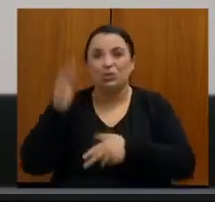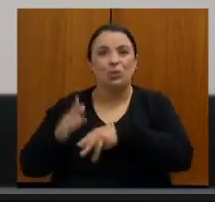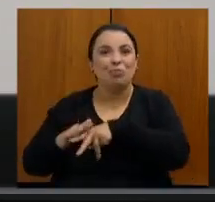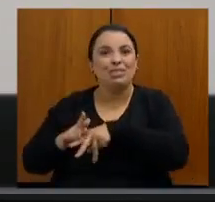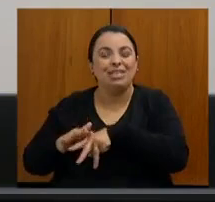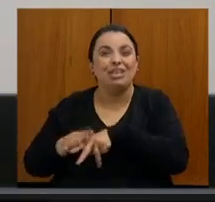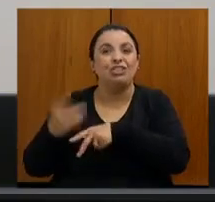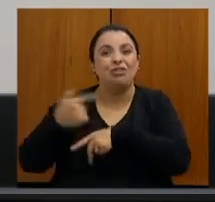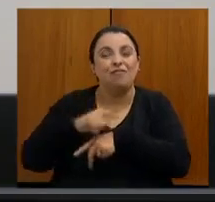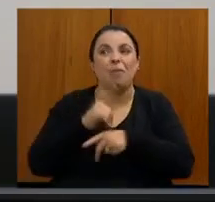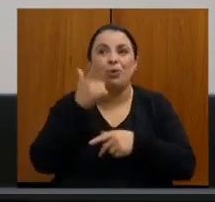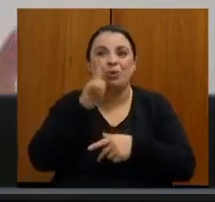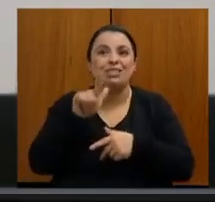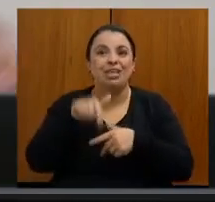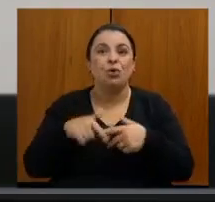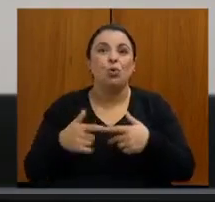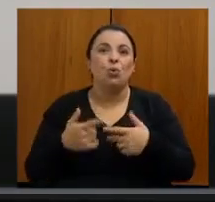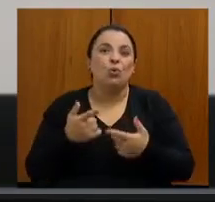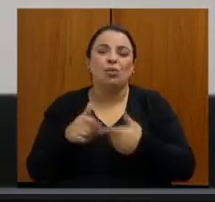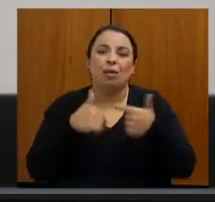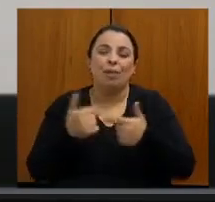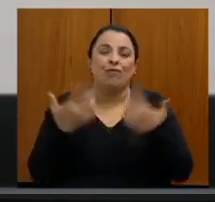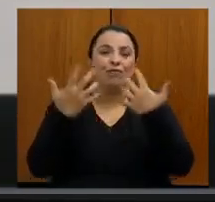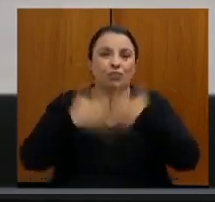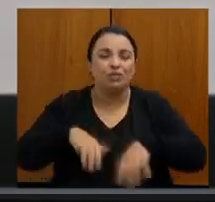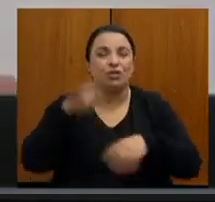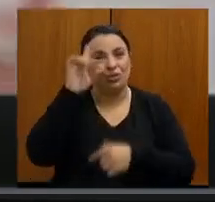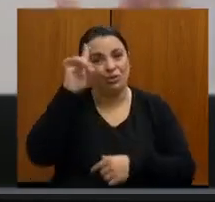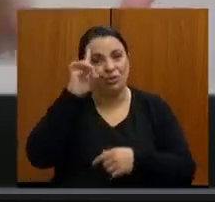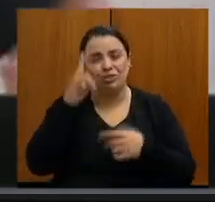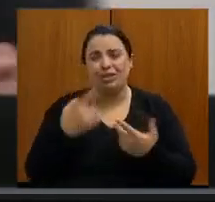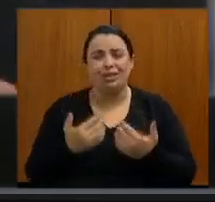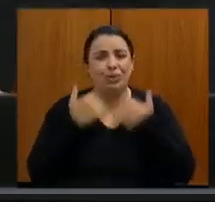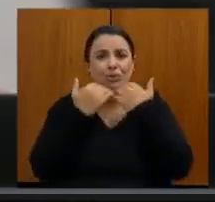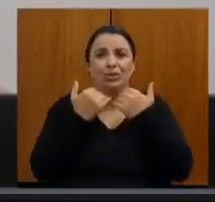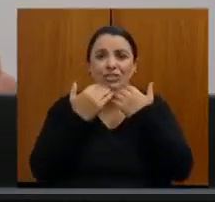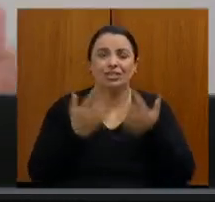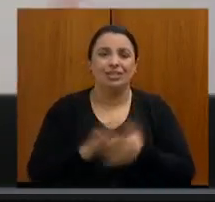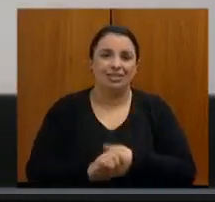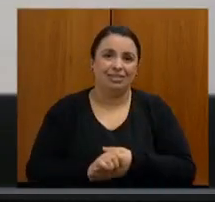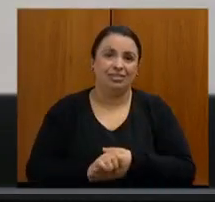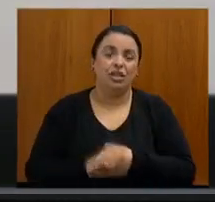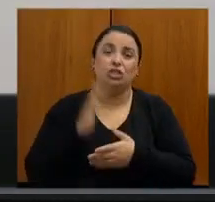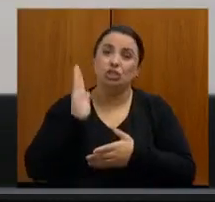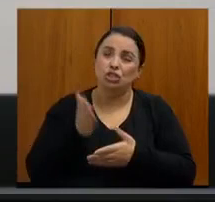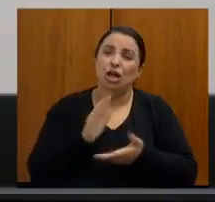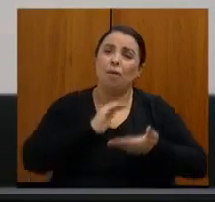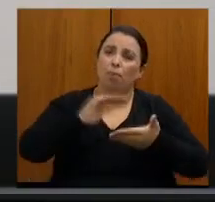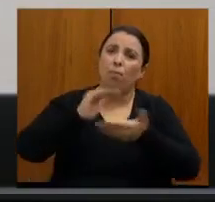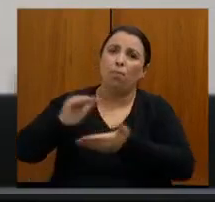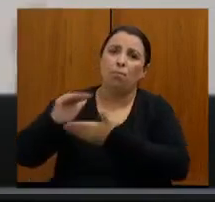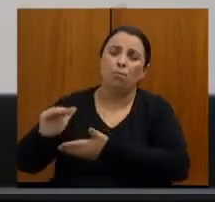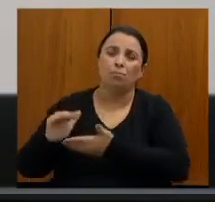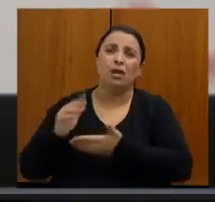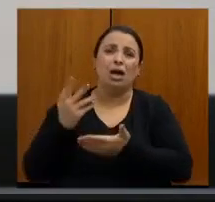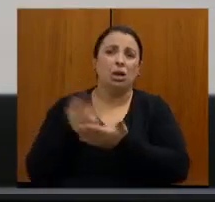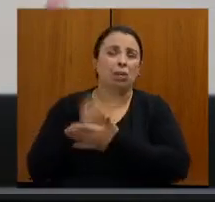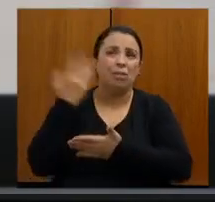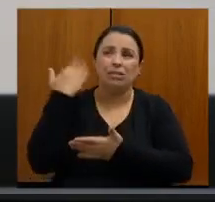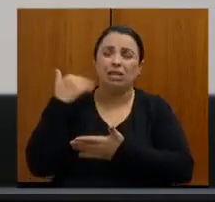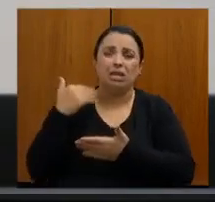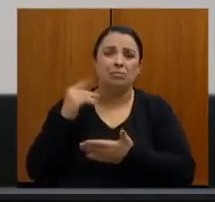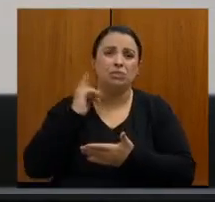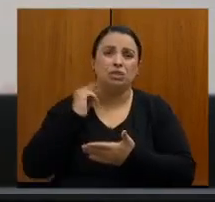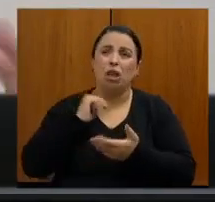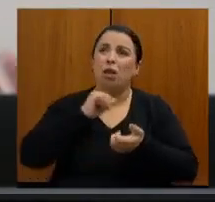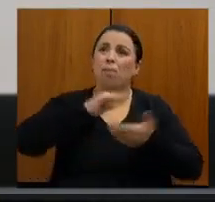diariamente. Então, não adianta colocar o mamógrafo lá. Já foram distribuídos mamógrafos dessa forma em Minas Gerais. Metade deles